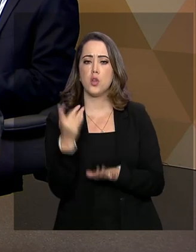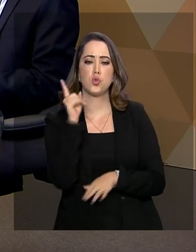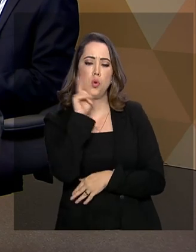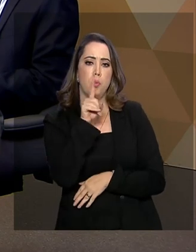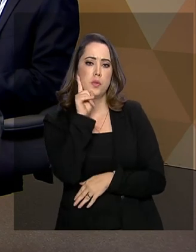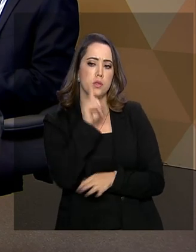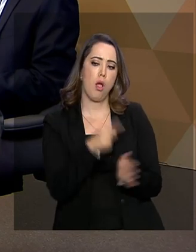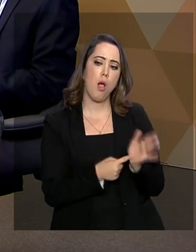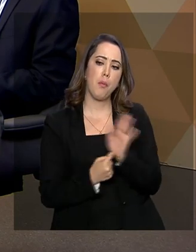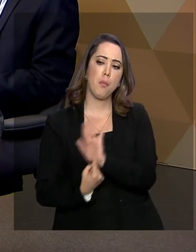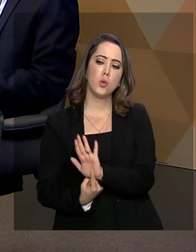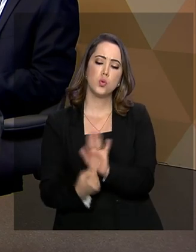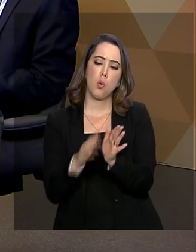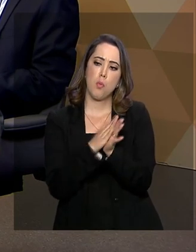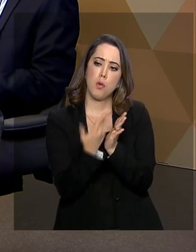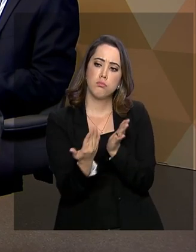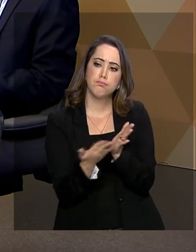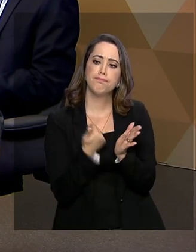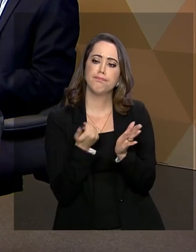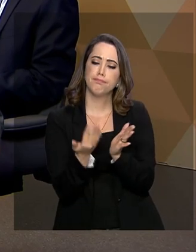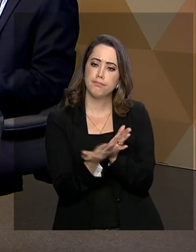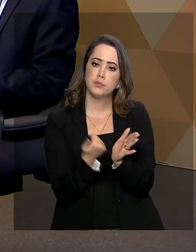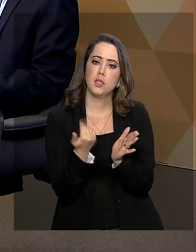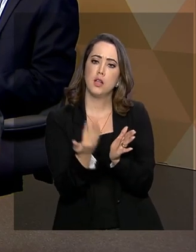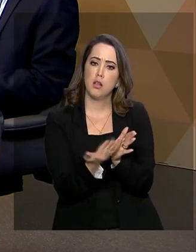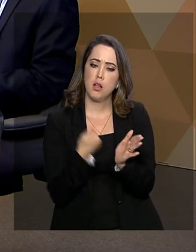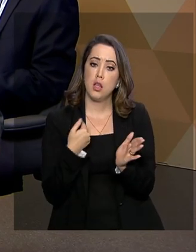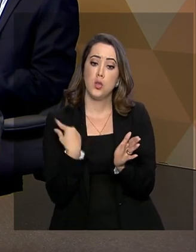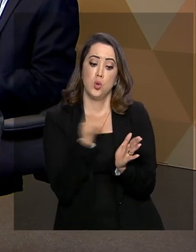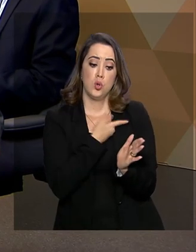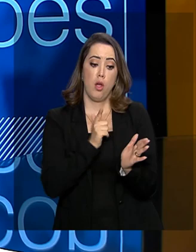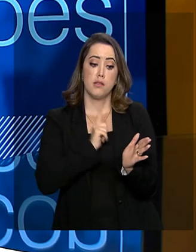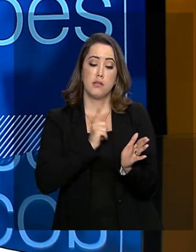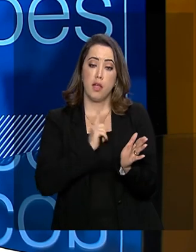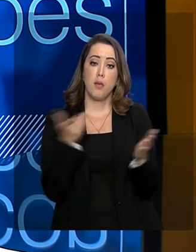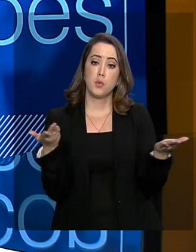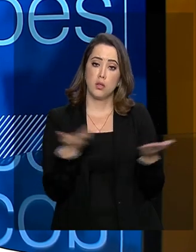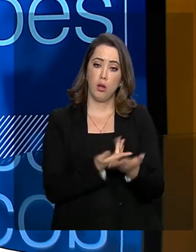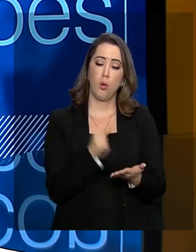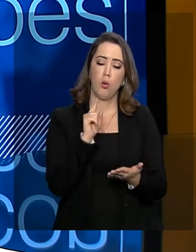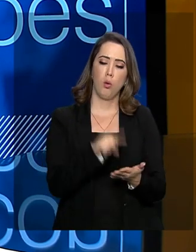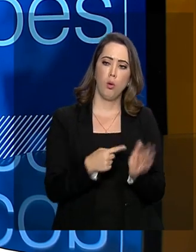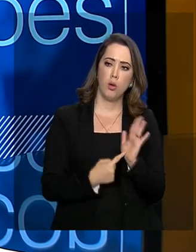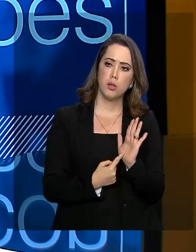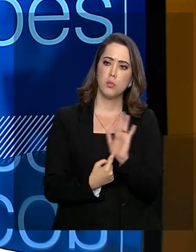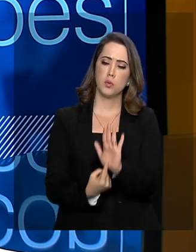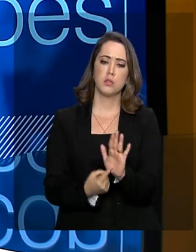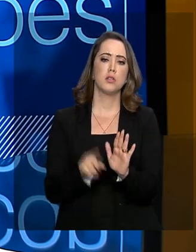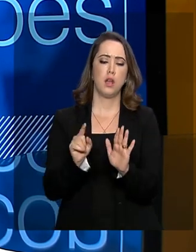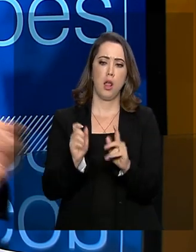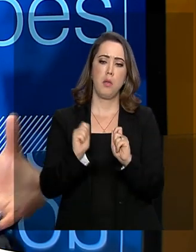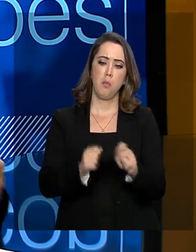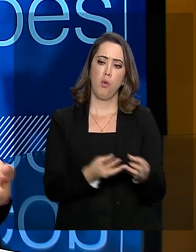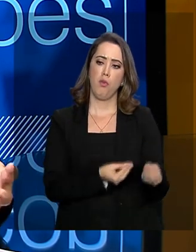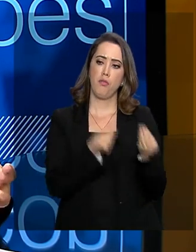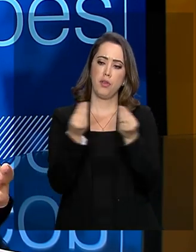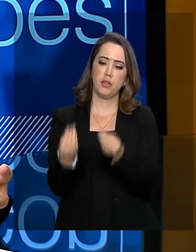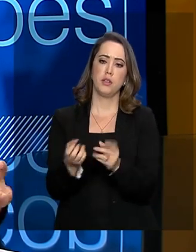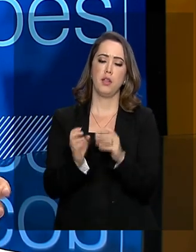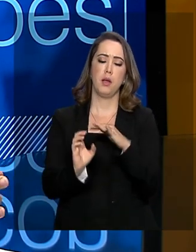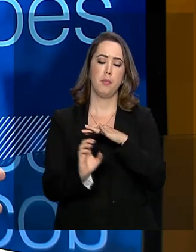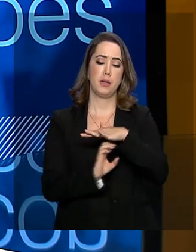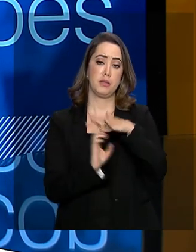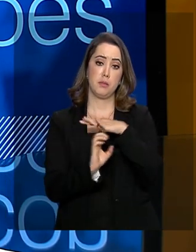portfólio de projetos que nós temos e que temos a intenção de transferir para a iniciativa privada. Como é foi a